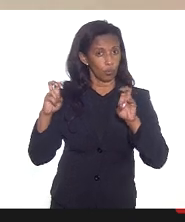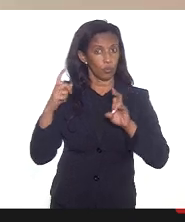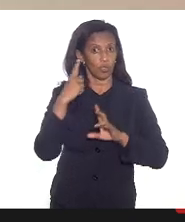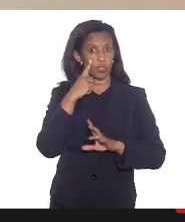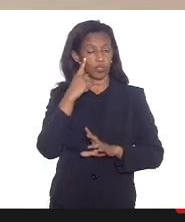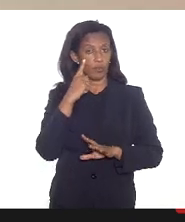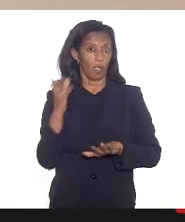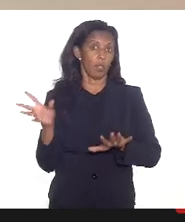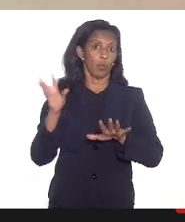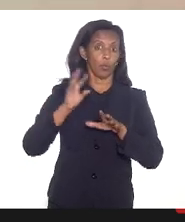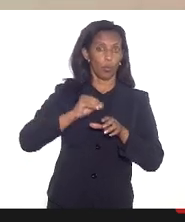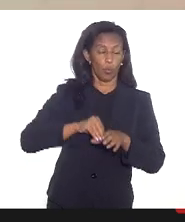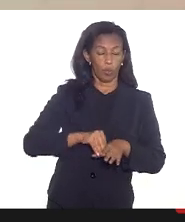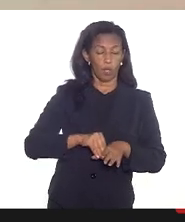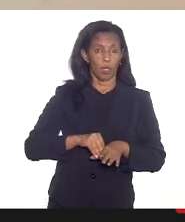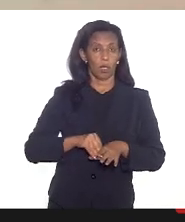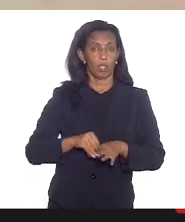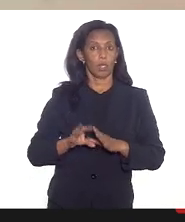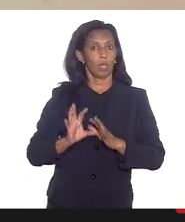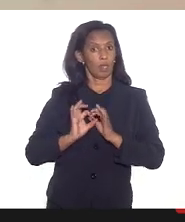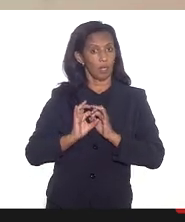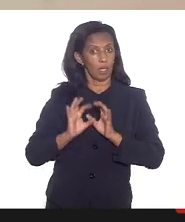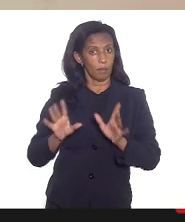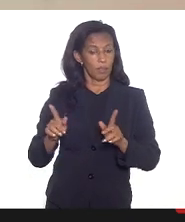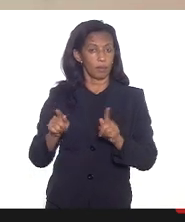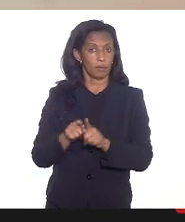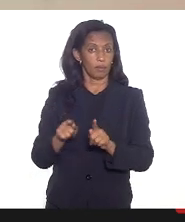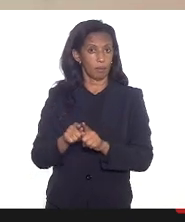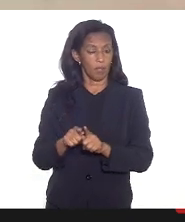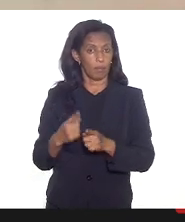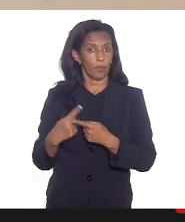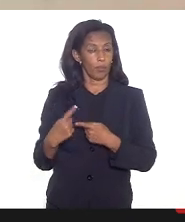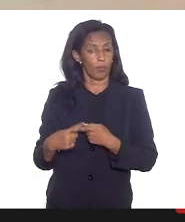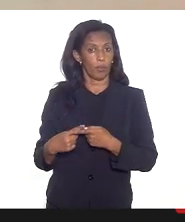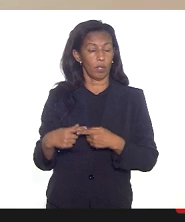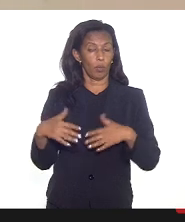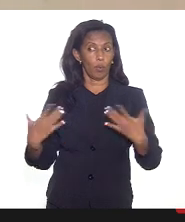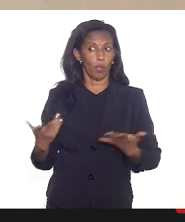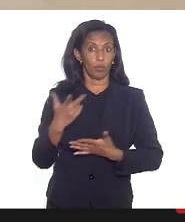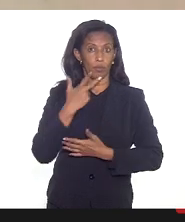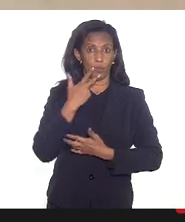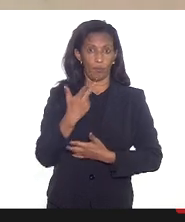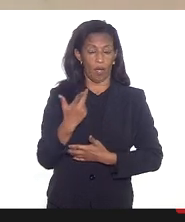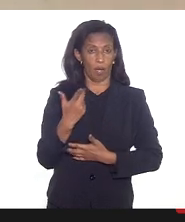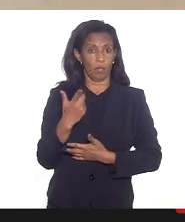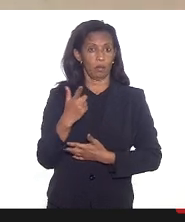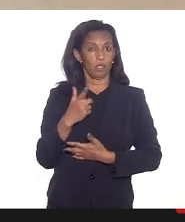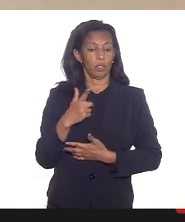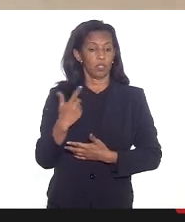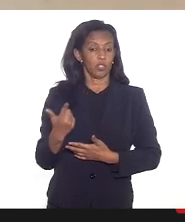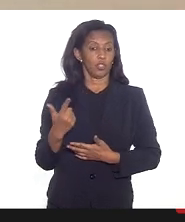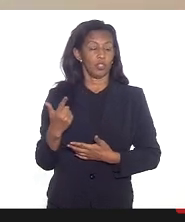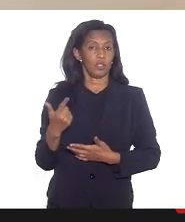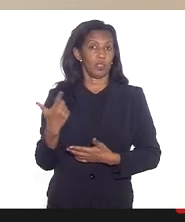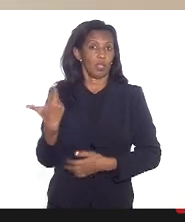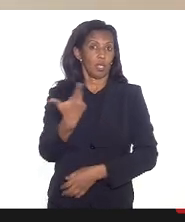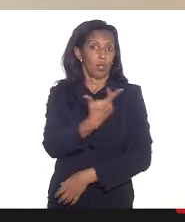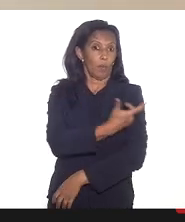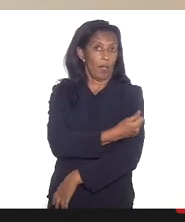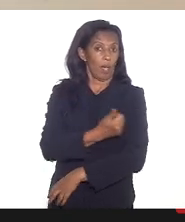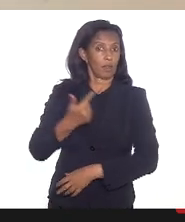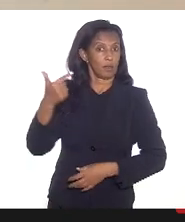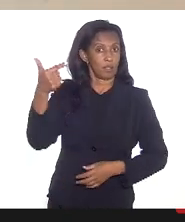incluir na na deliberação porque quando ela fala do impedimento de tomar a vacina